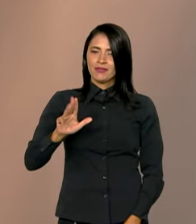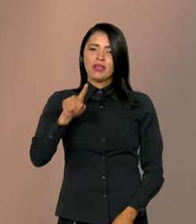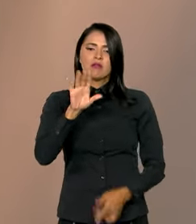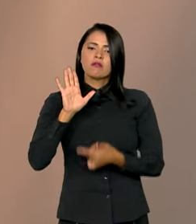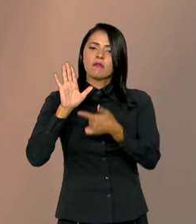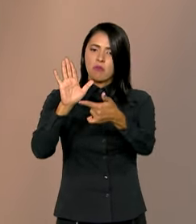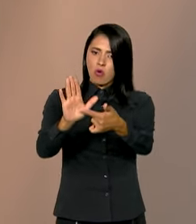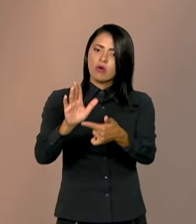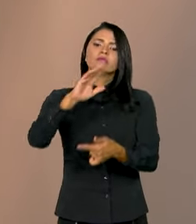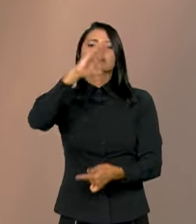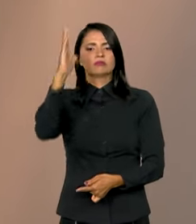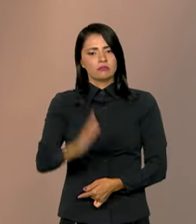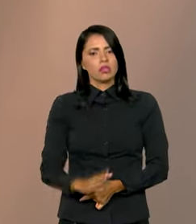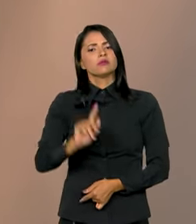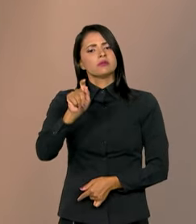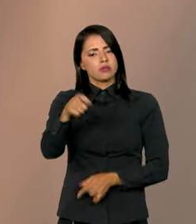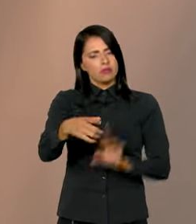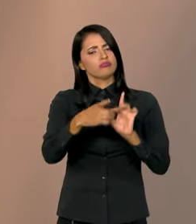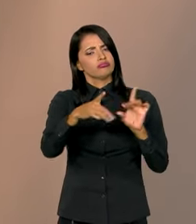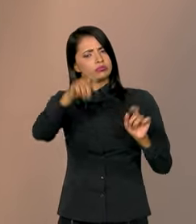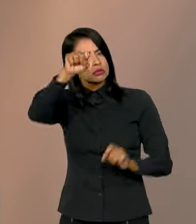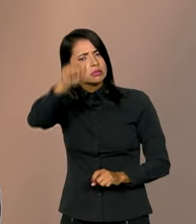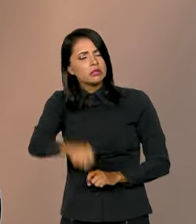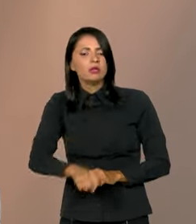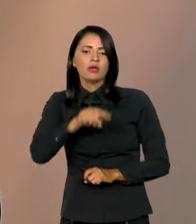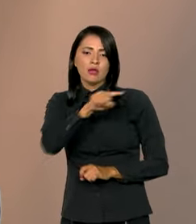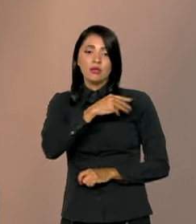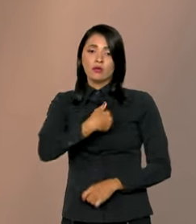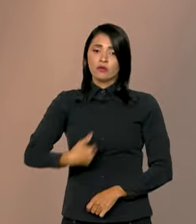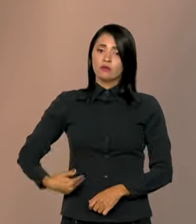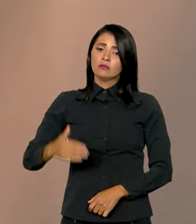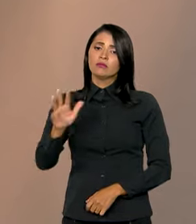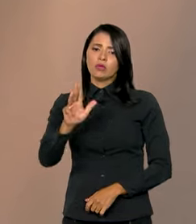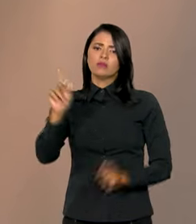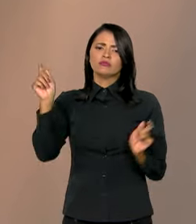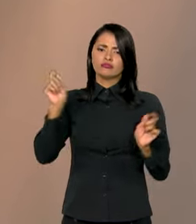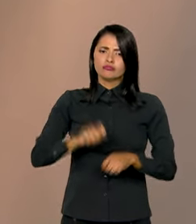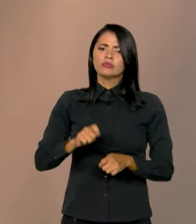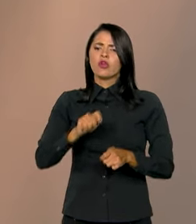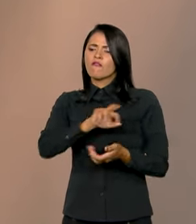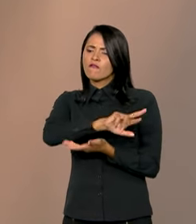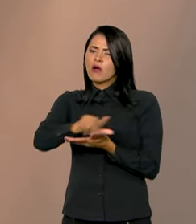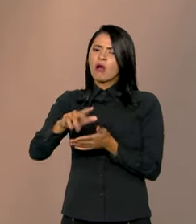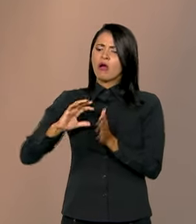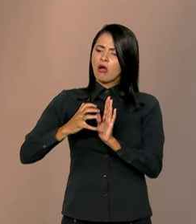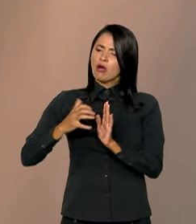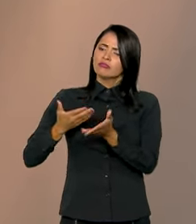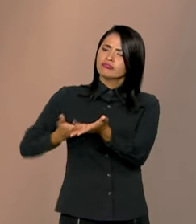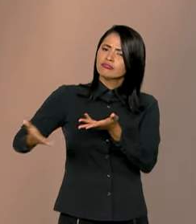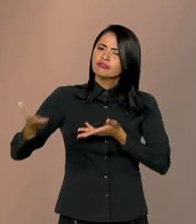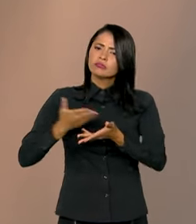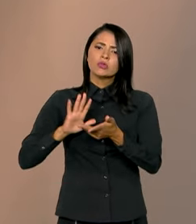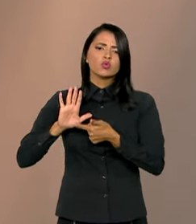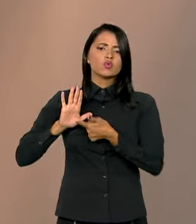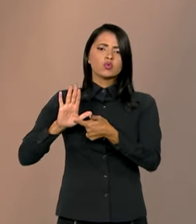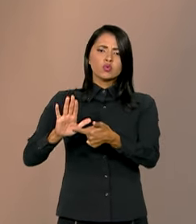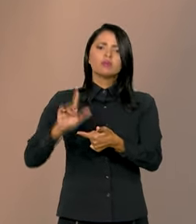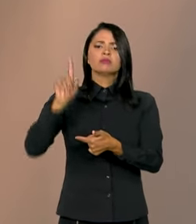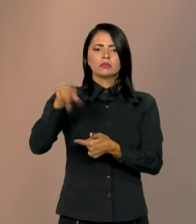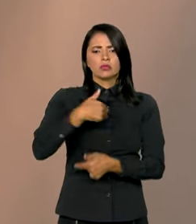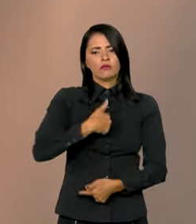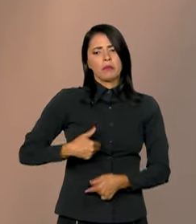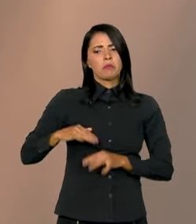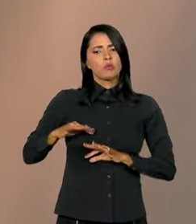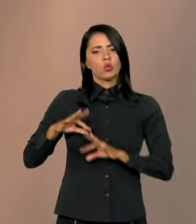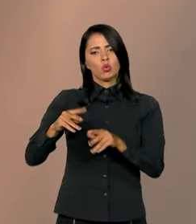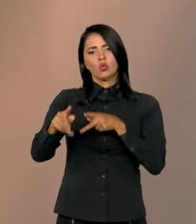governo do presidente Lula teve a capacidade de fazer uma frente ampla com vários partidos numa demonstração que quer governar para